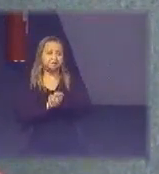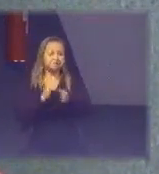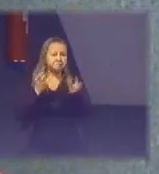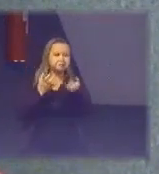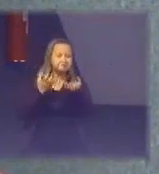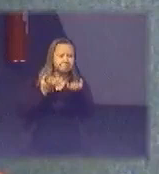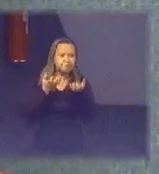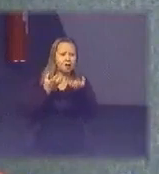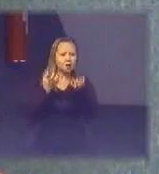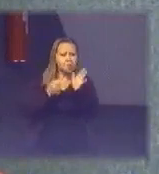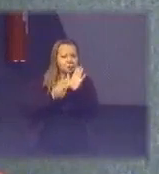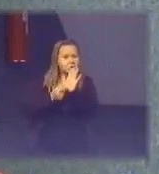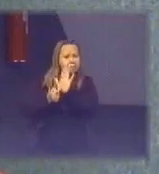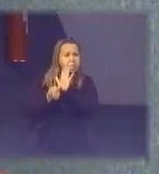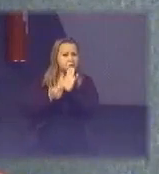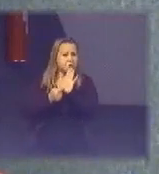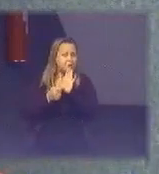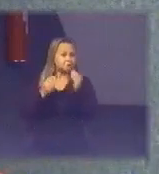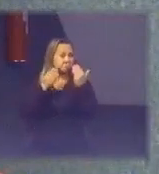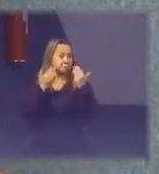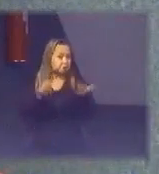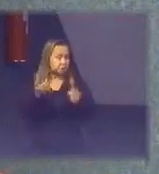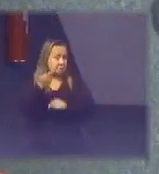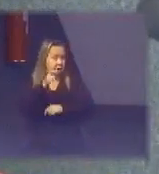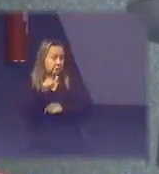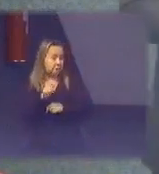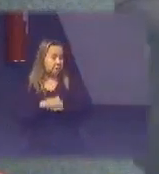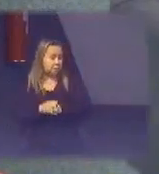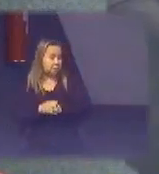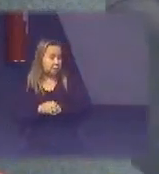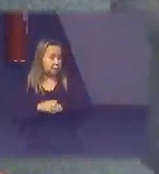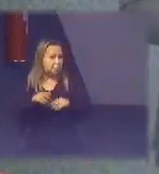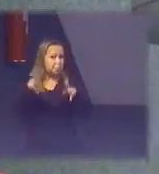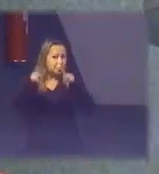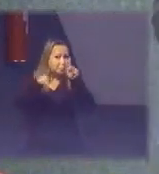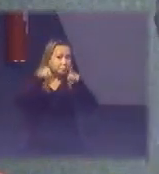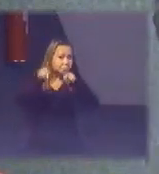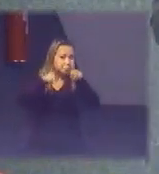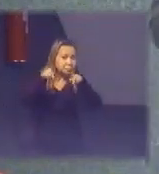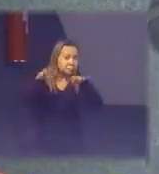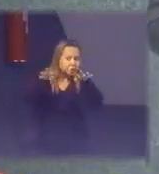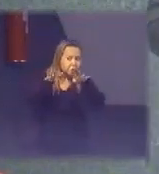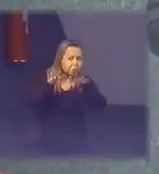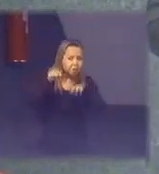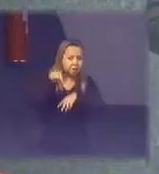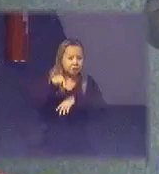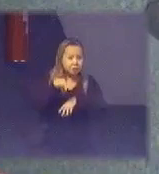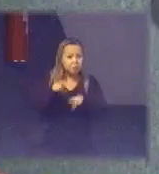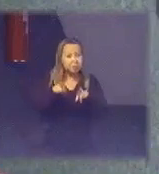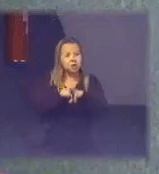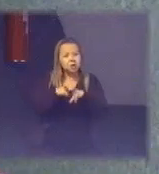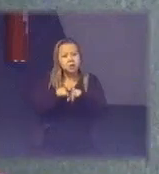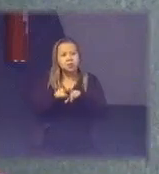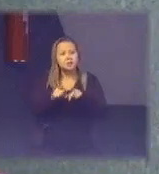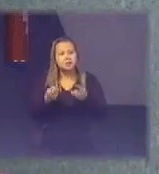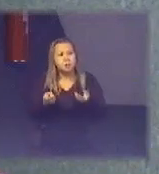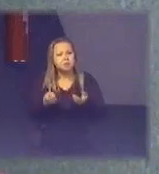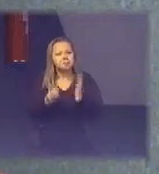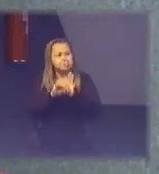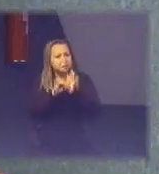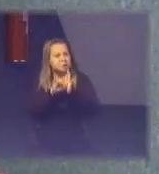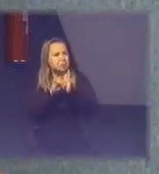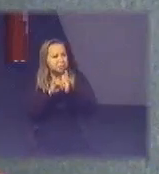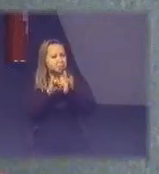mostrar uma outra para ver se o público aqui também se identifica